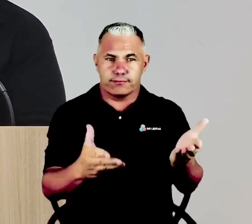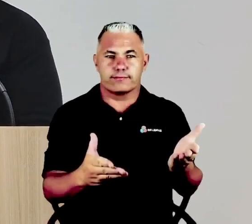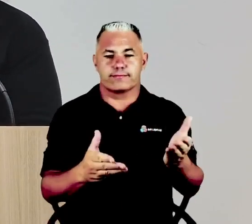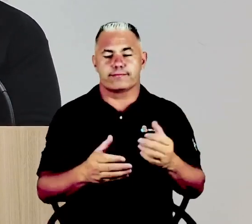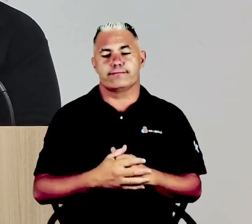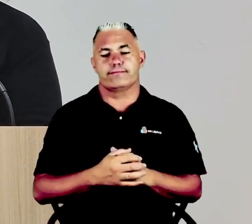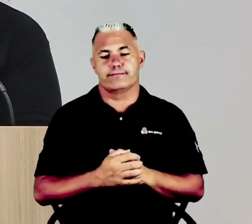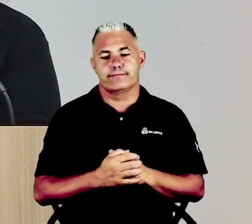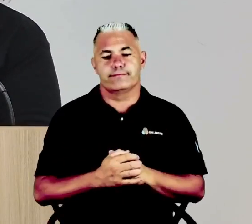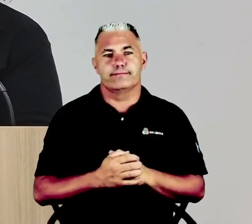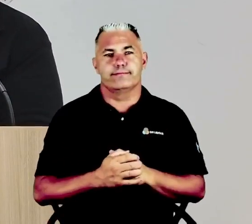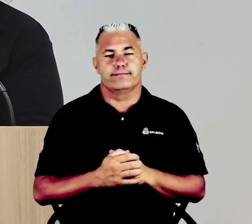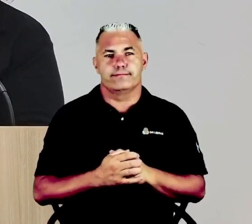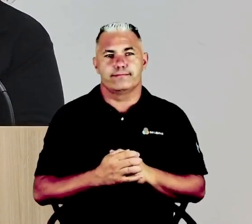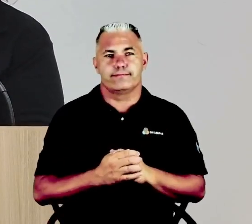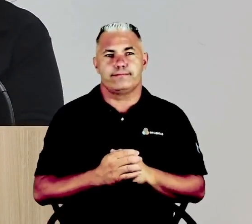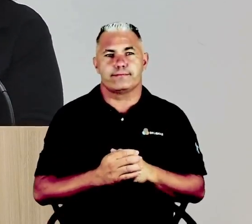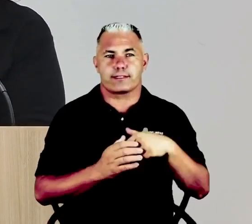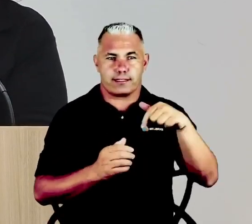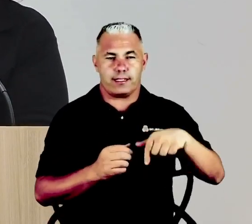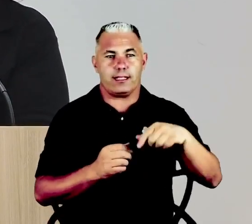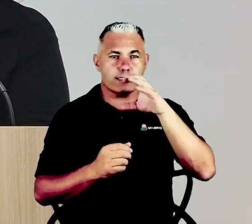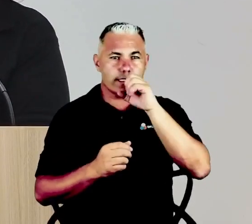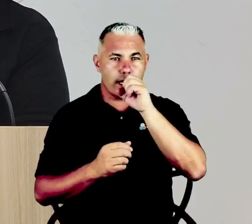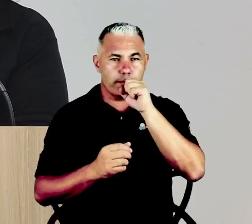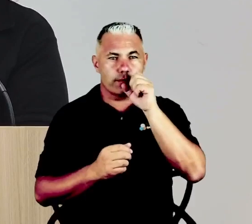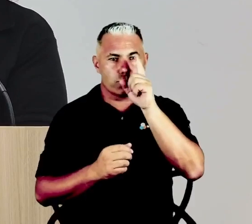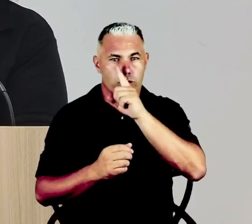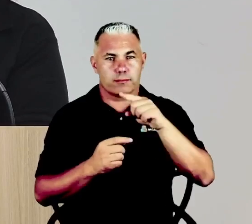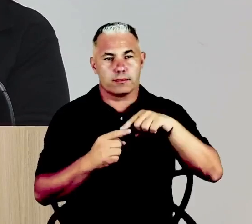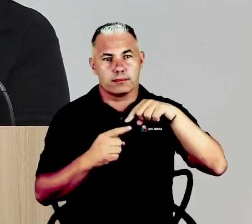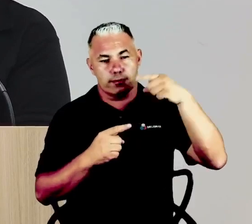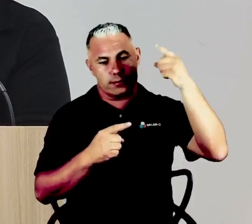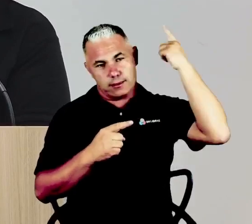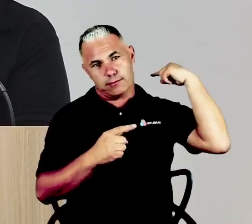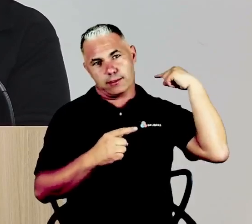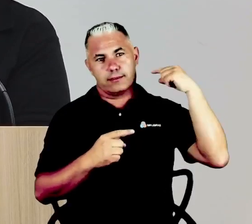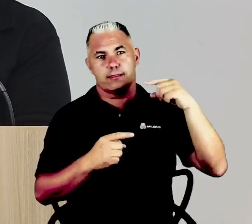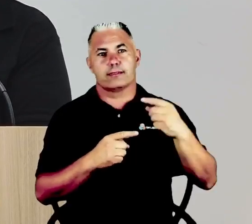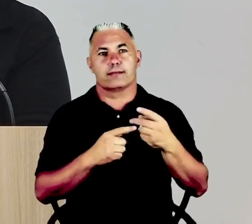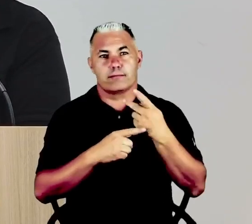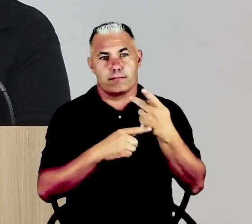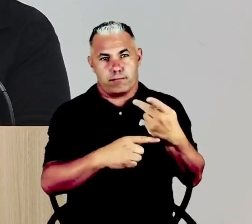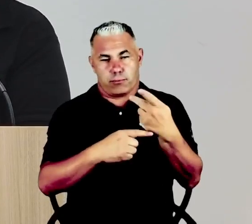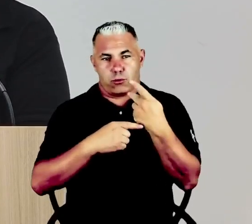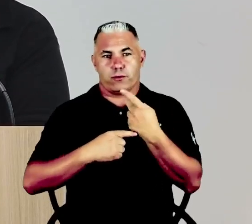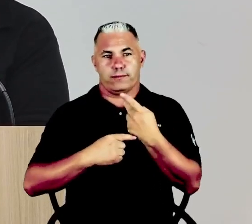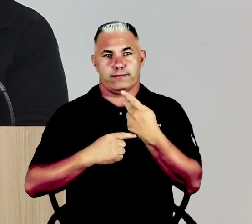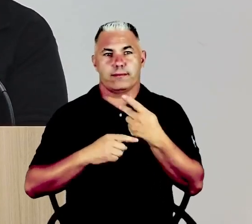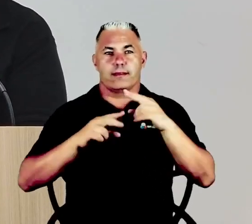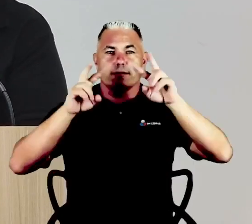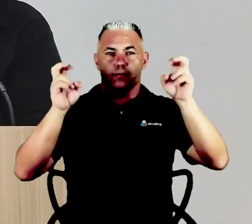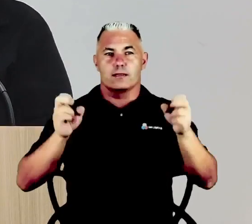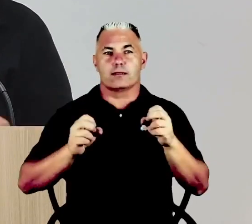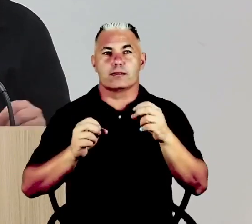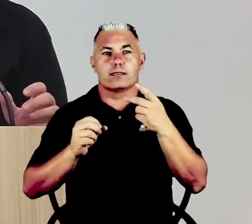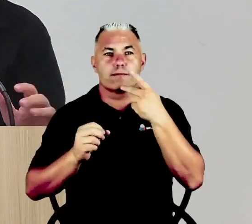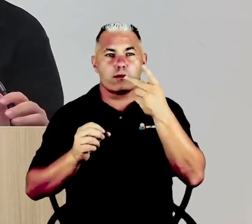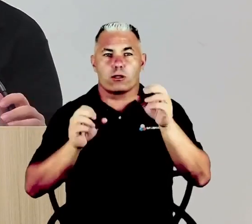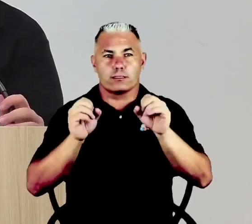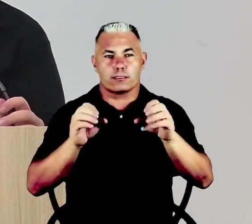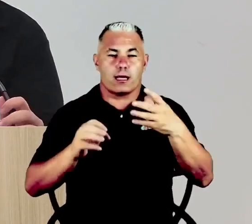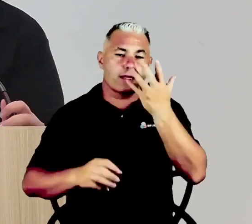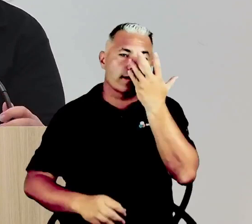Esse fim de semana, uma munícipe me procurou para falar sobre a educação infantil lá do Mário Ferraz.